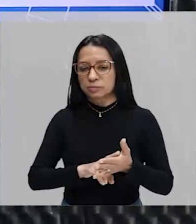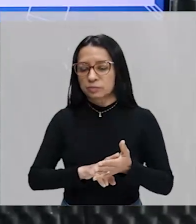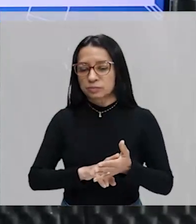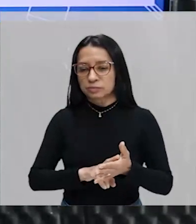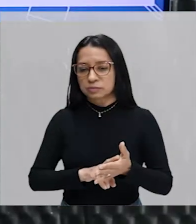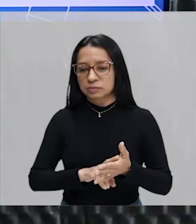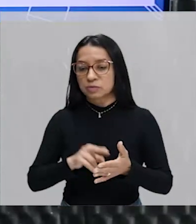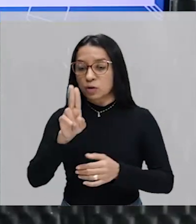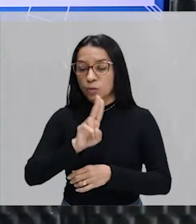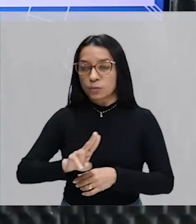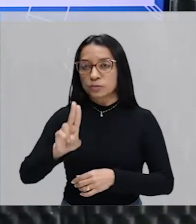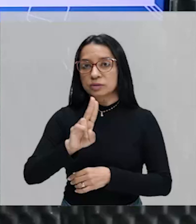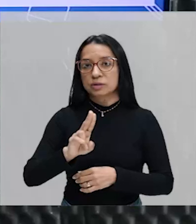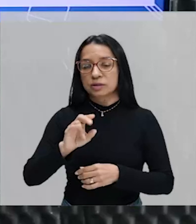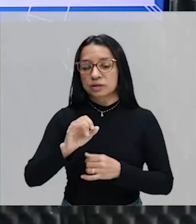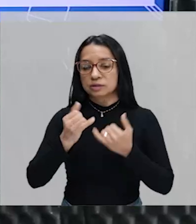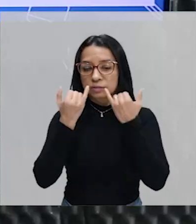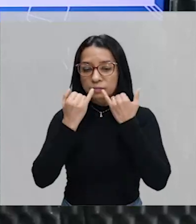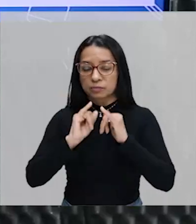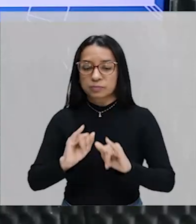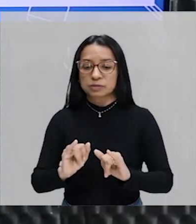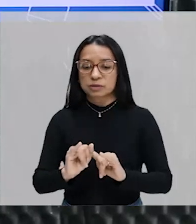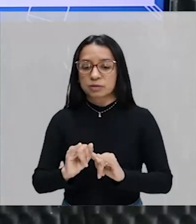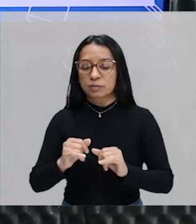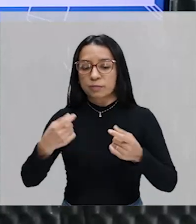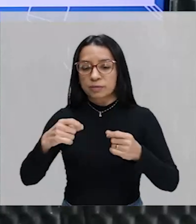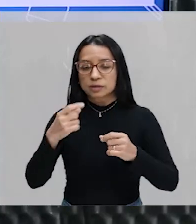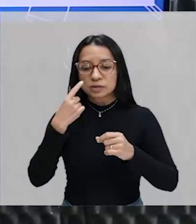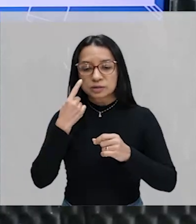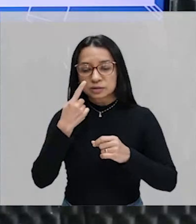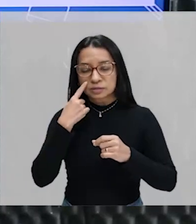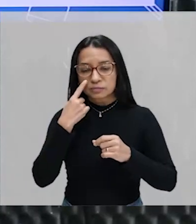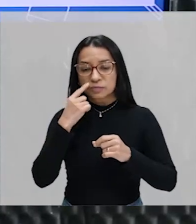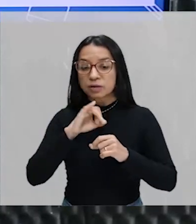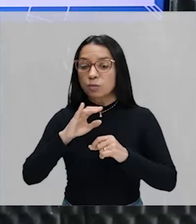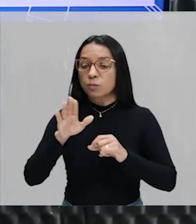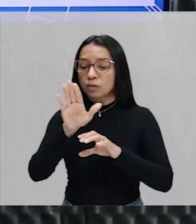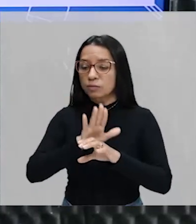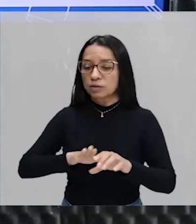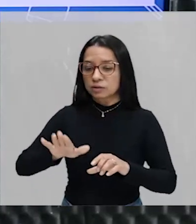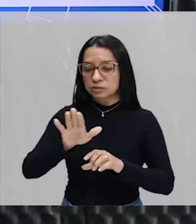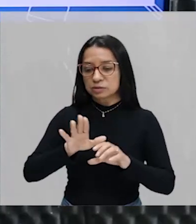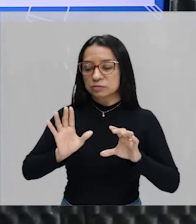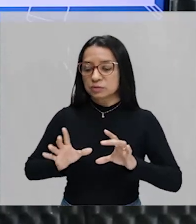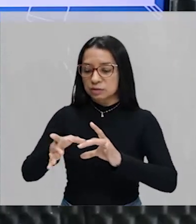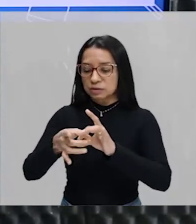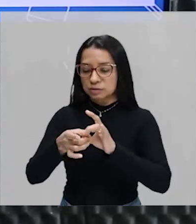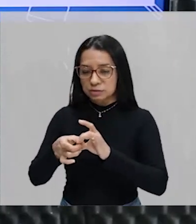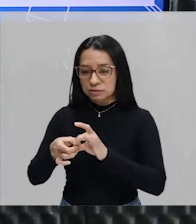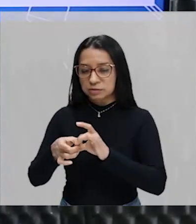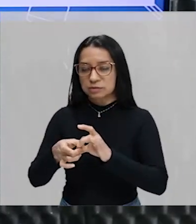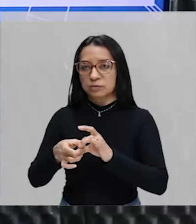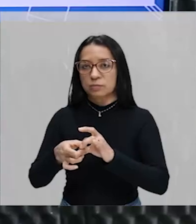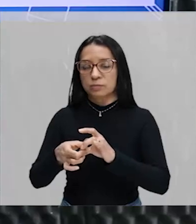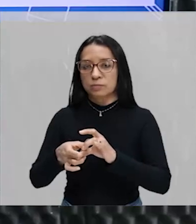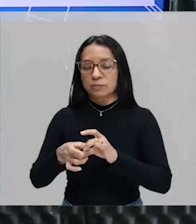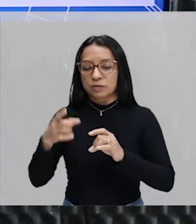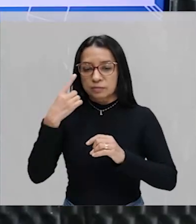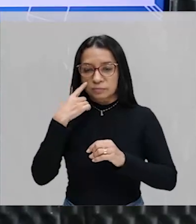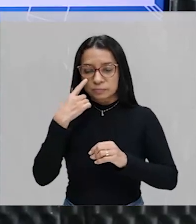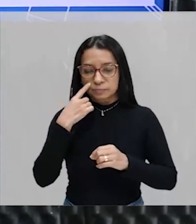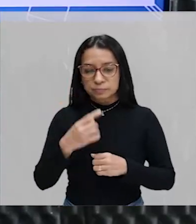Por quê? Porque eu preciso ver qual é a região que é, né, a interseção com essa união. Então, veja,